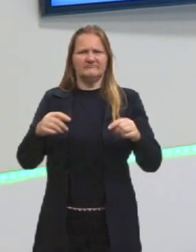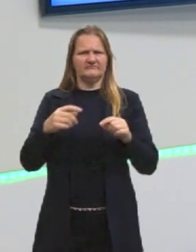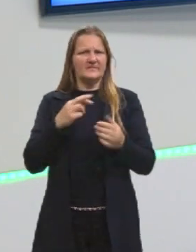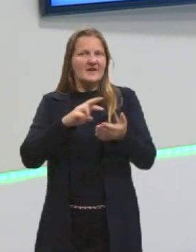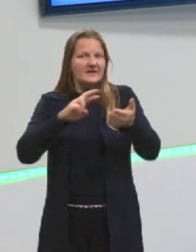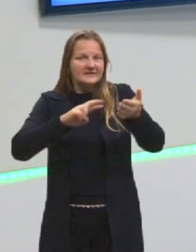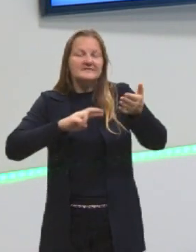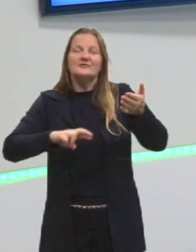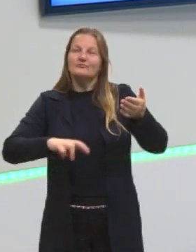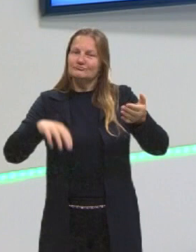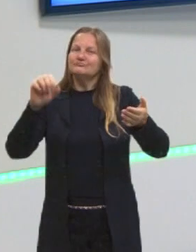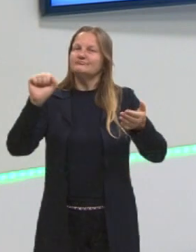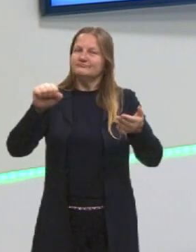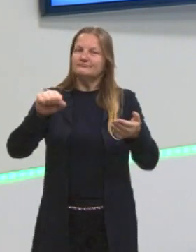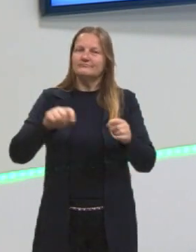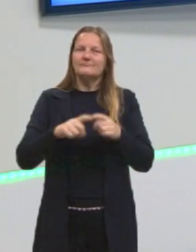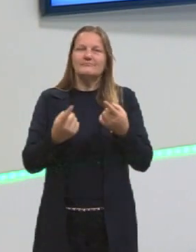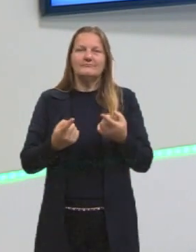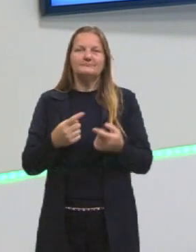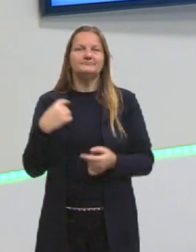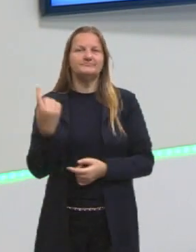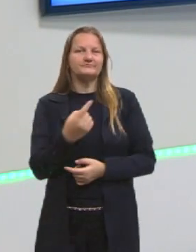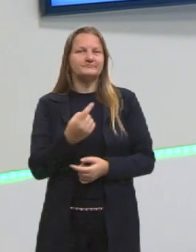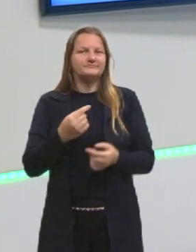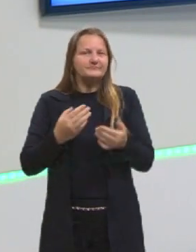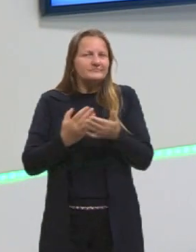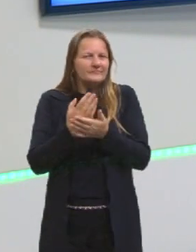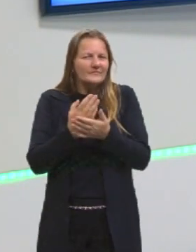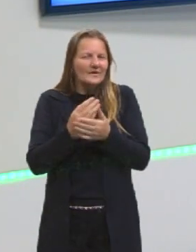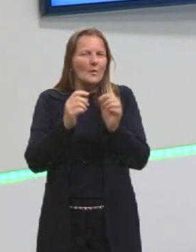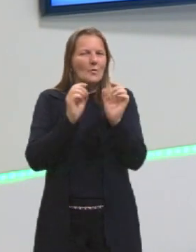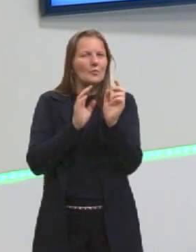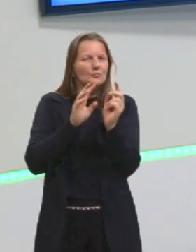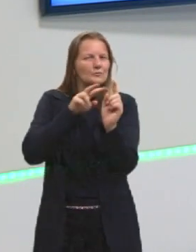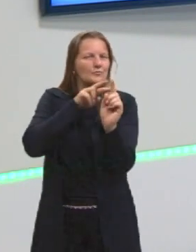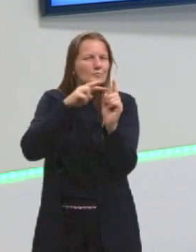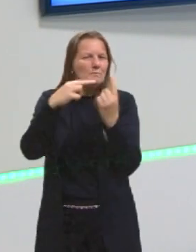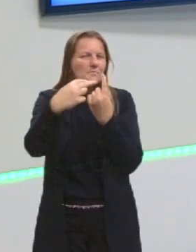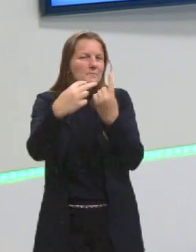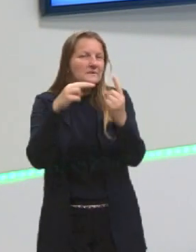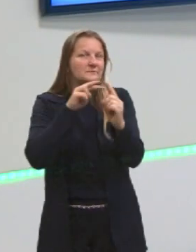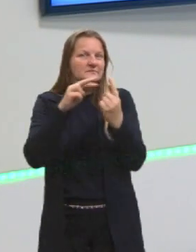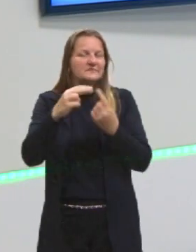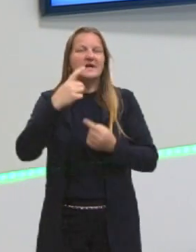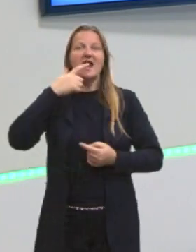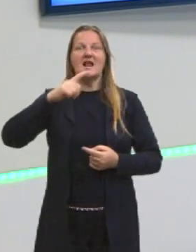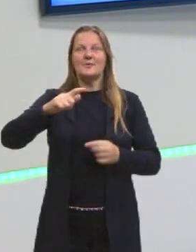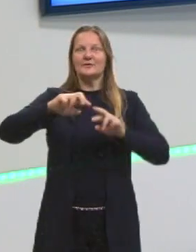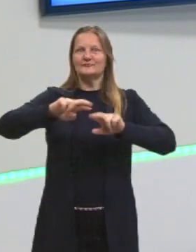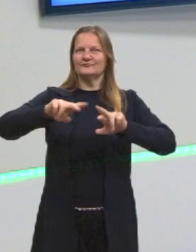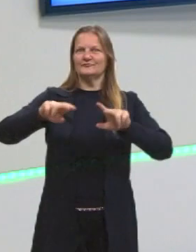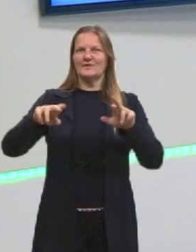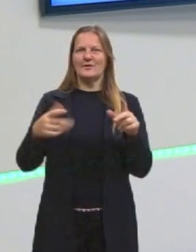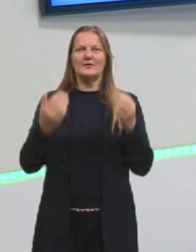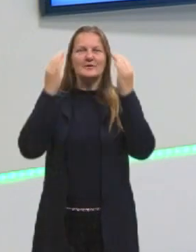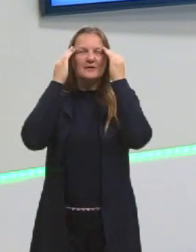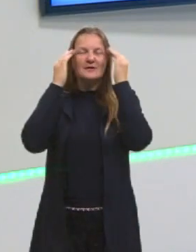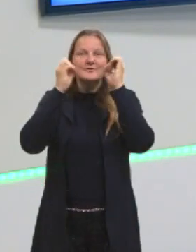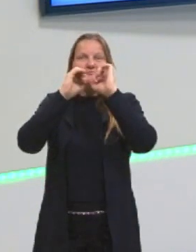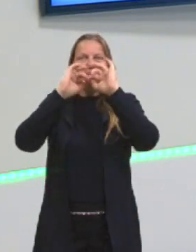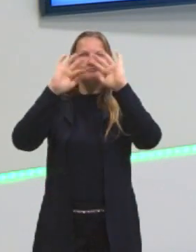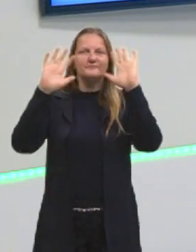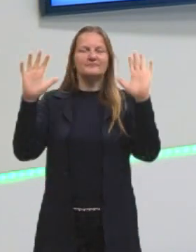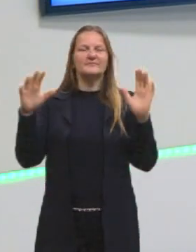redação. Mas a gente vai entrar em outros aspectos também das outras línguas para entender algumas